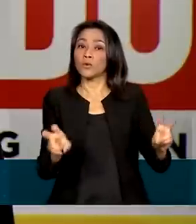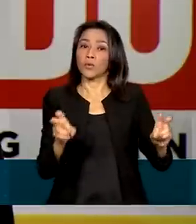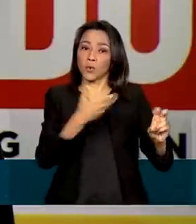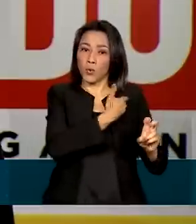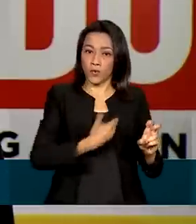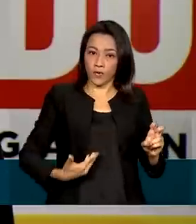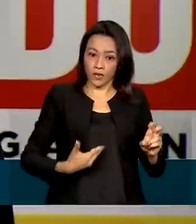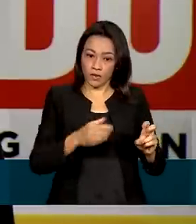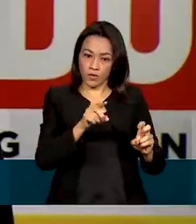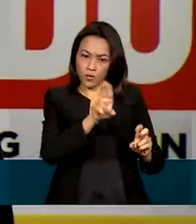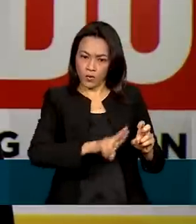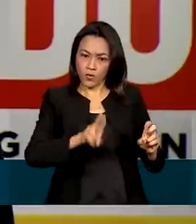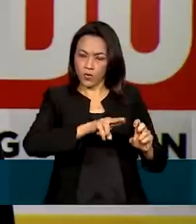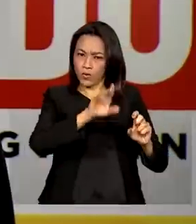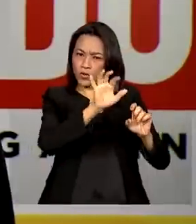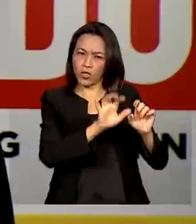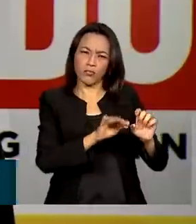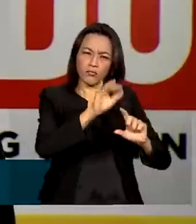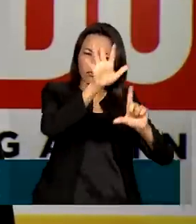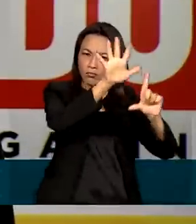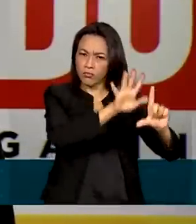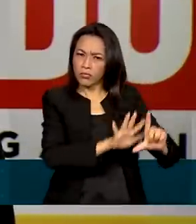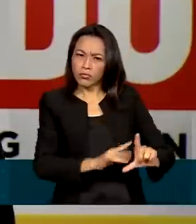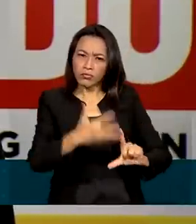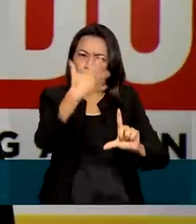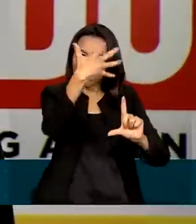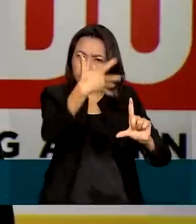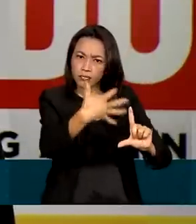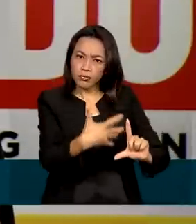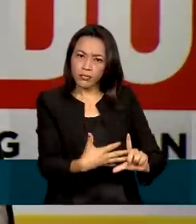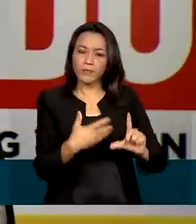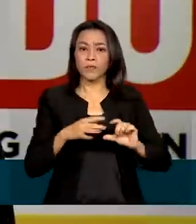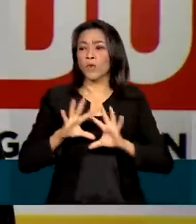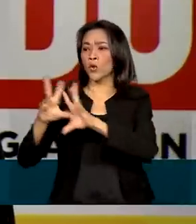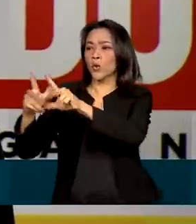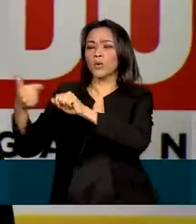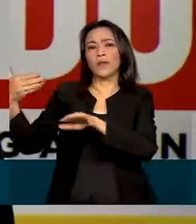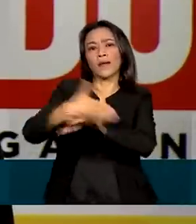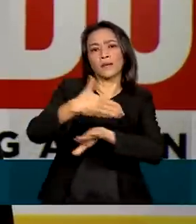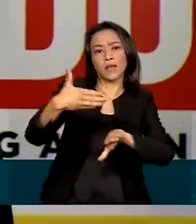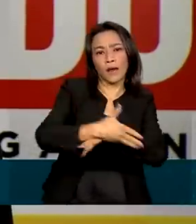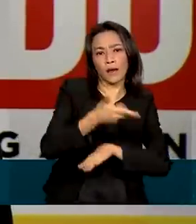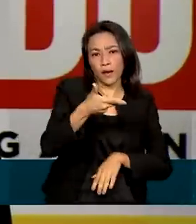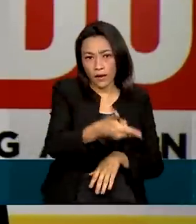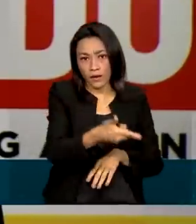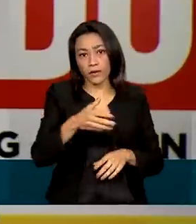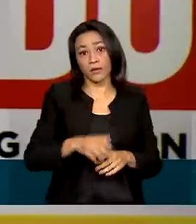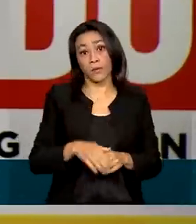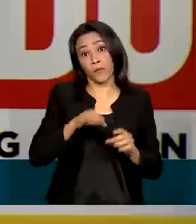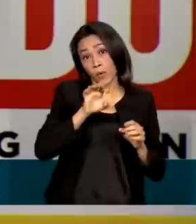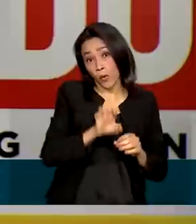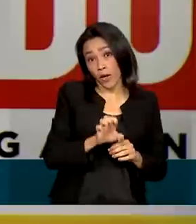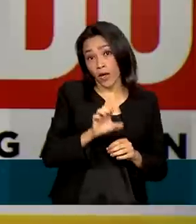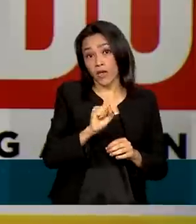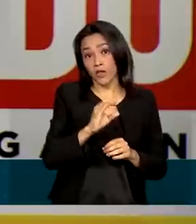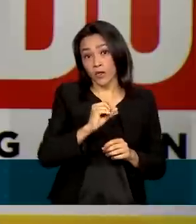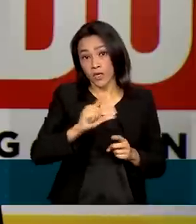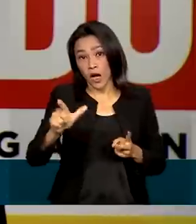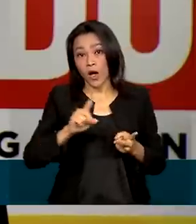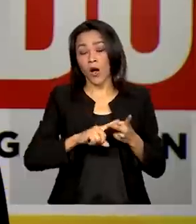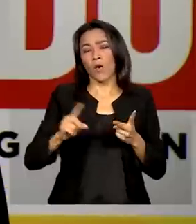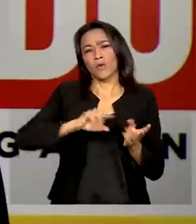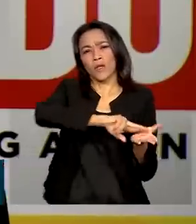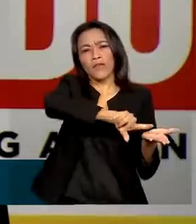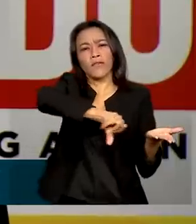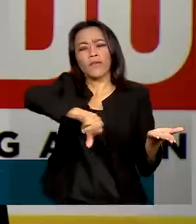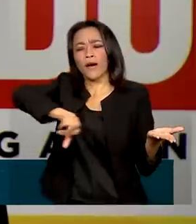mundo conhece o Gov.br, quase todos os brasileiros têm acesso a esse sistema de alguma forma, seja pela E-Social, o ConexSUS. A gente tem uma